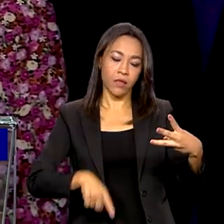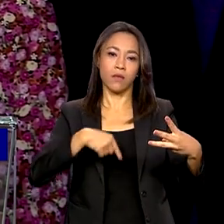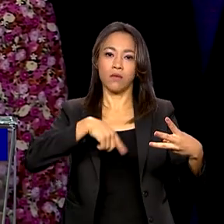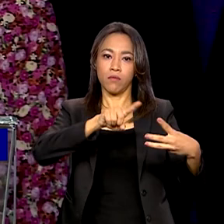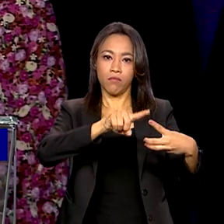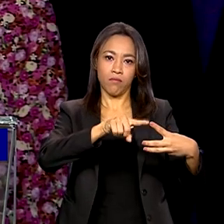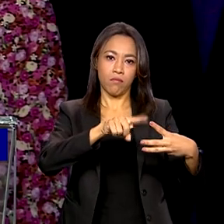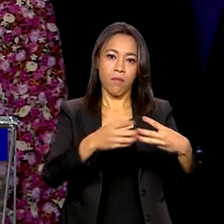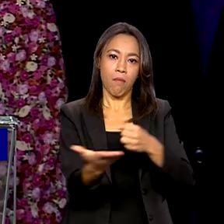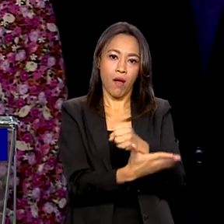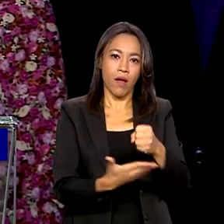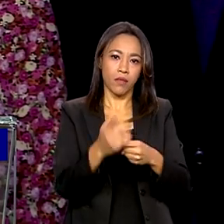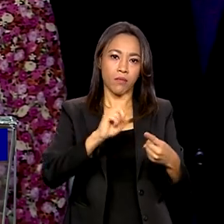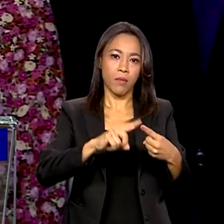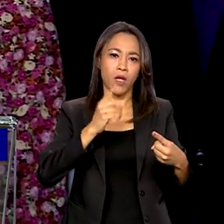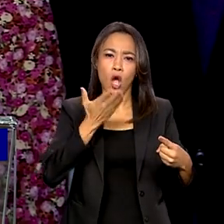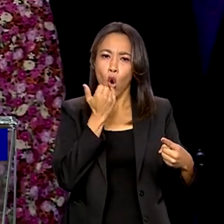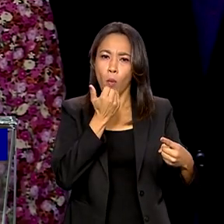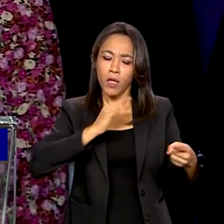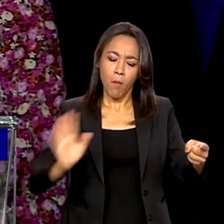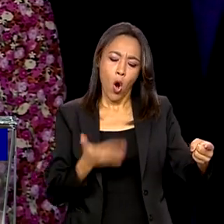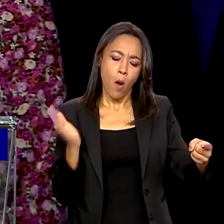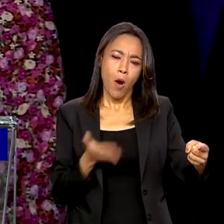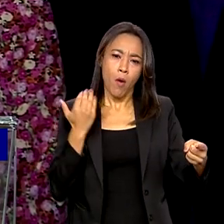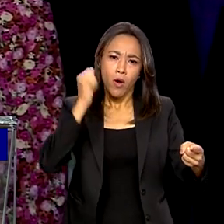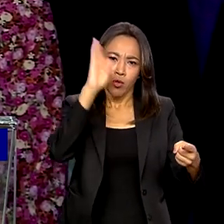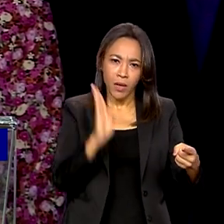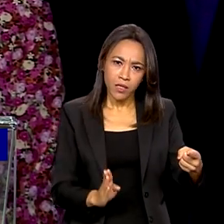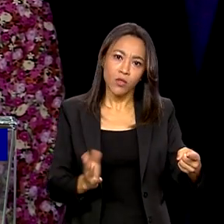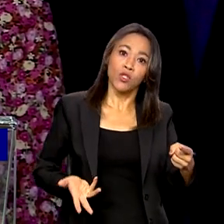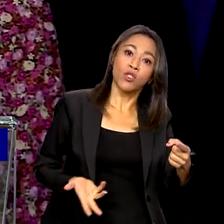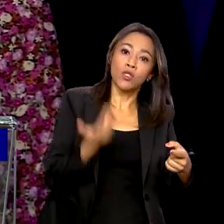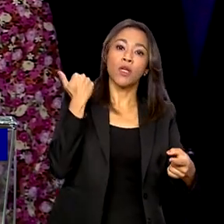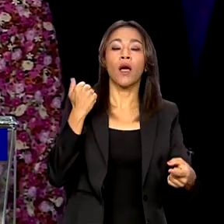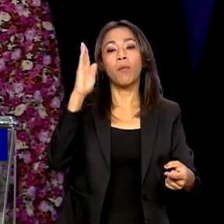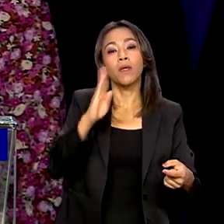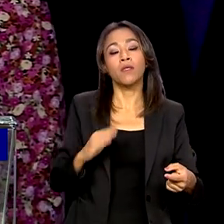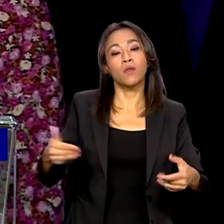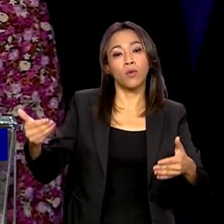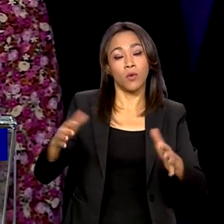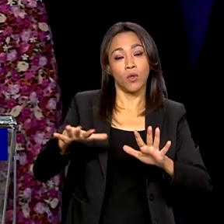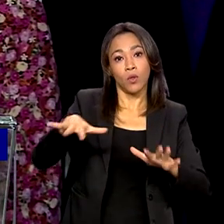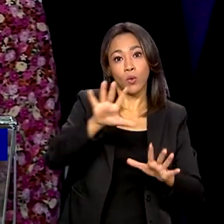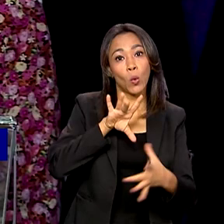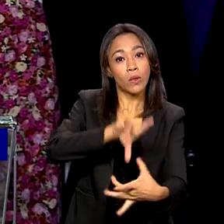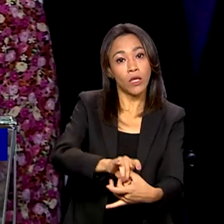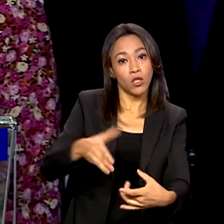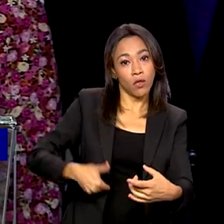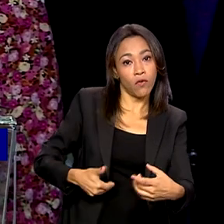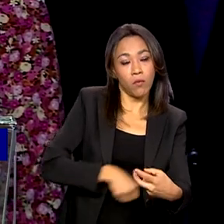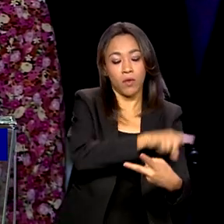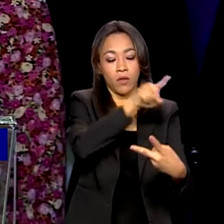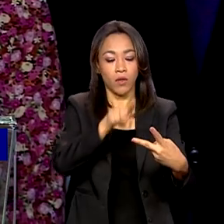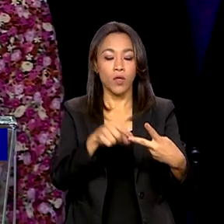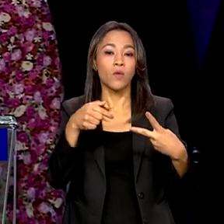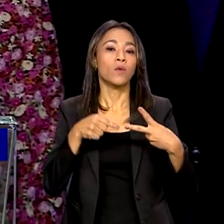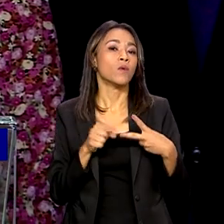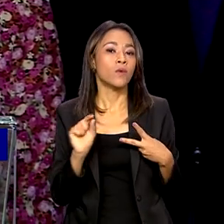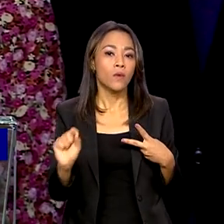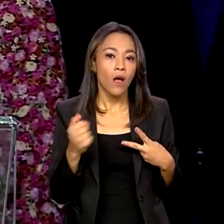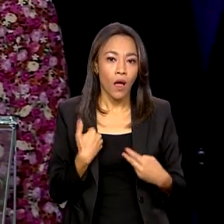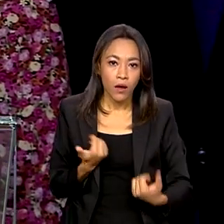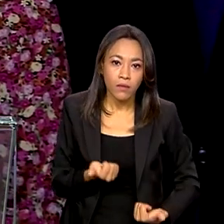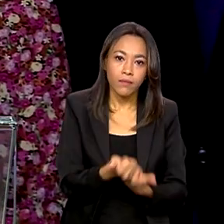Primeiro, aumentar a produção de alimentos no Brasil para tirar o Brasil do mapa da fome. E o segundo pilar é ajudar